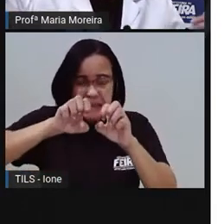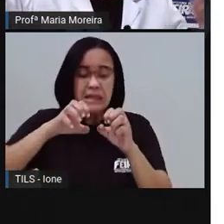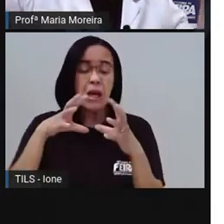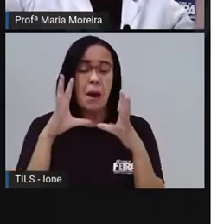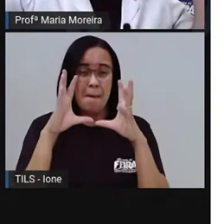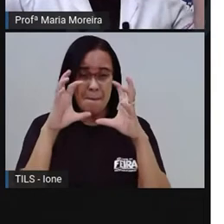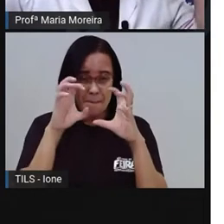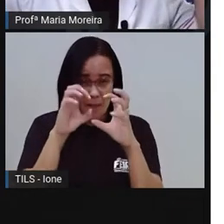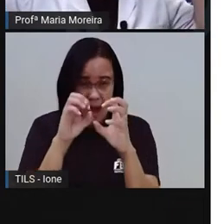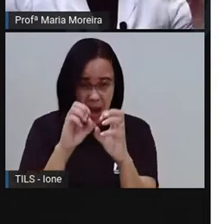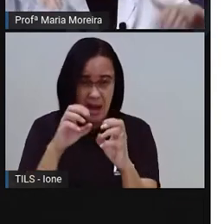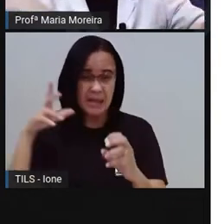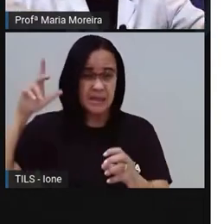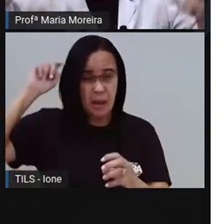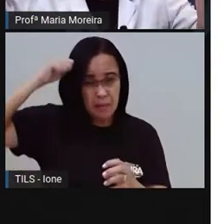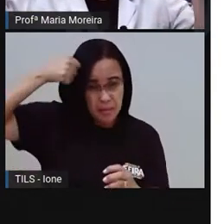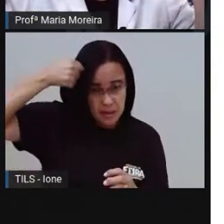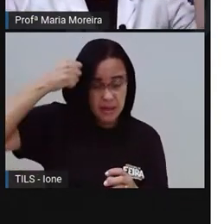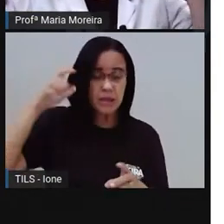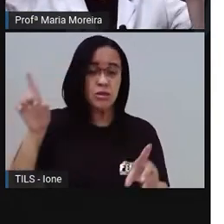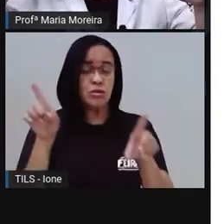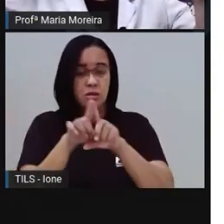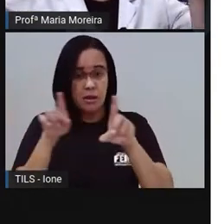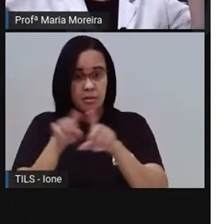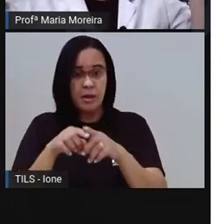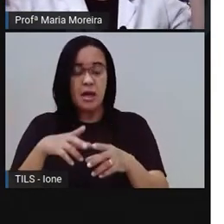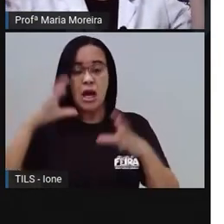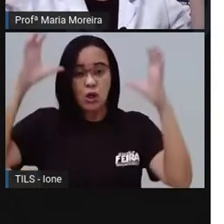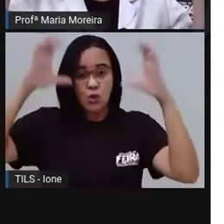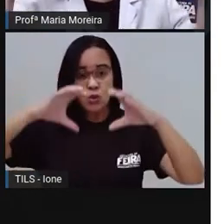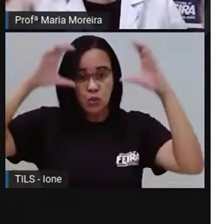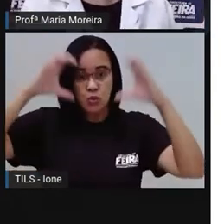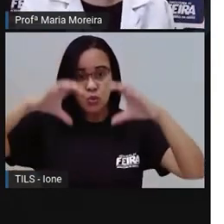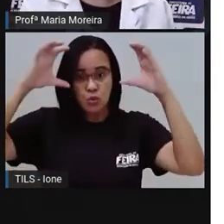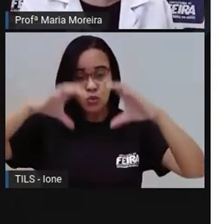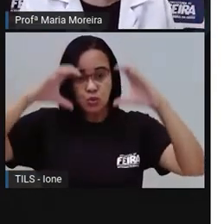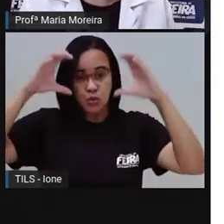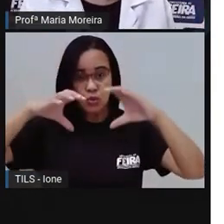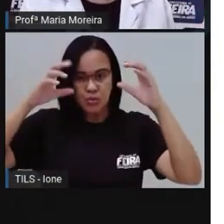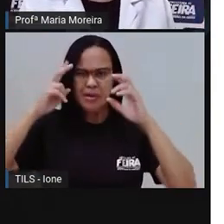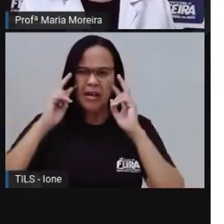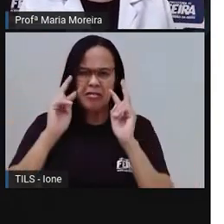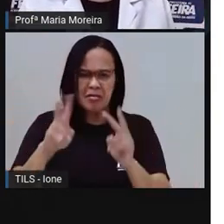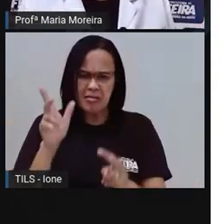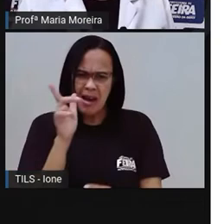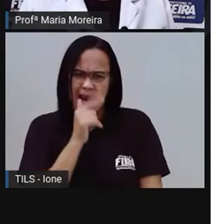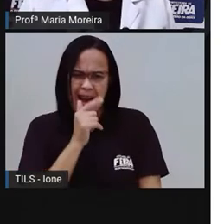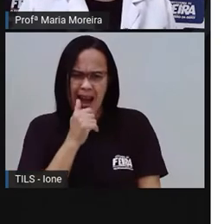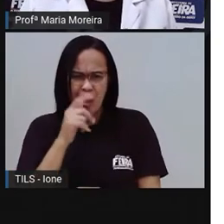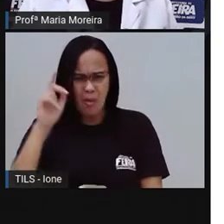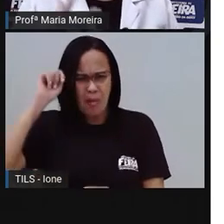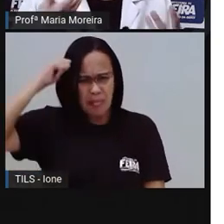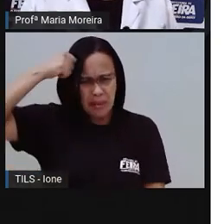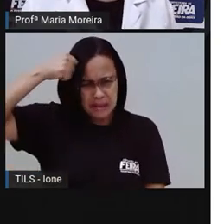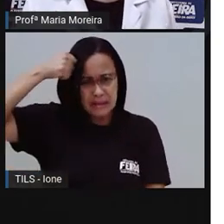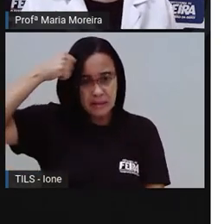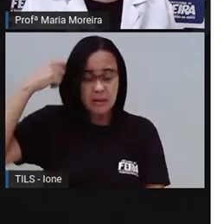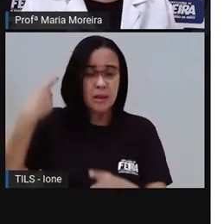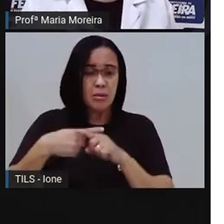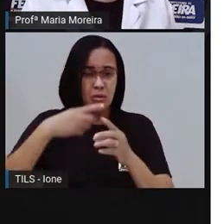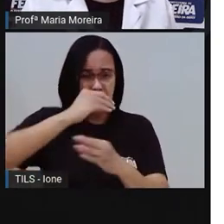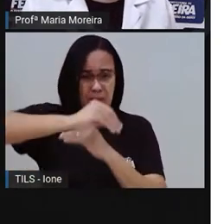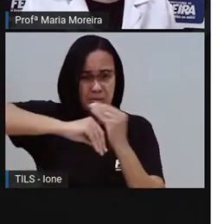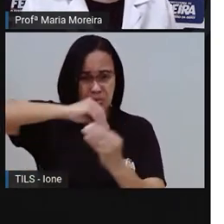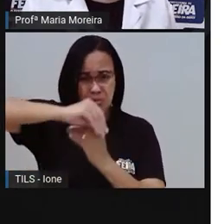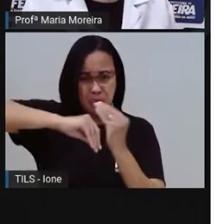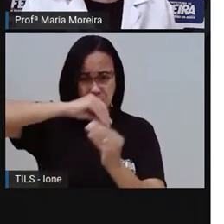O telhado, quando a água da chuva vem, que cai, que passa pelo telhado, às vezes a água já cai um pouco encardida, né? De o quê? Da poluição que